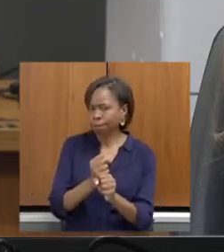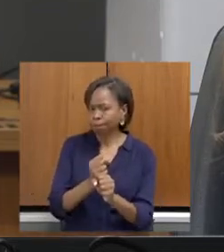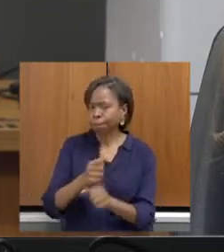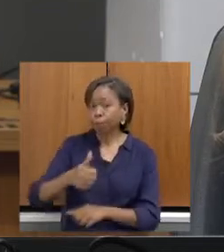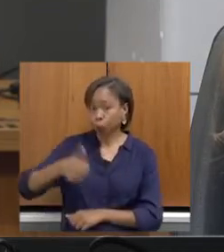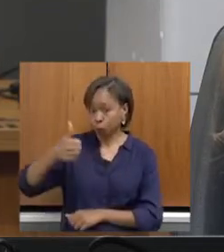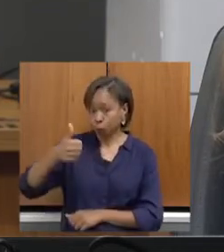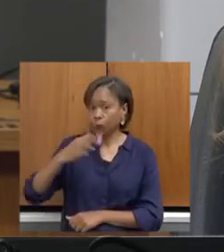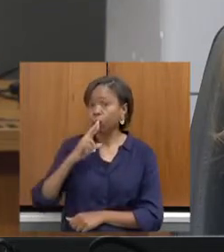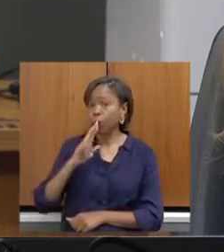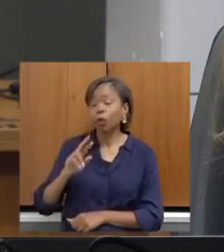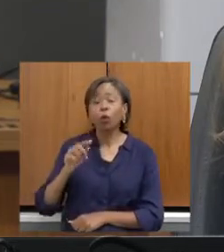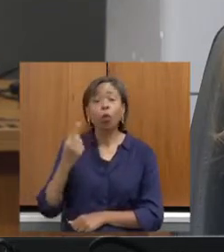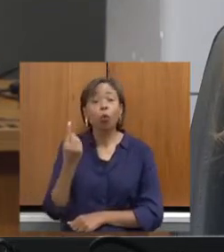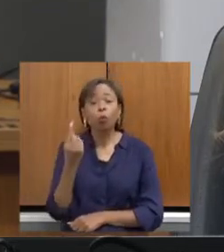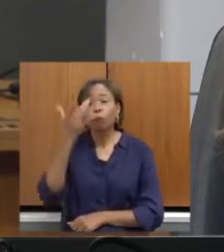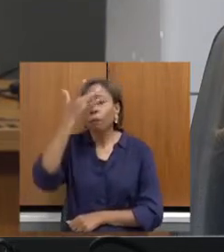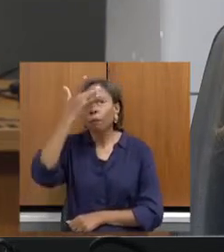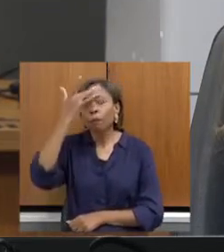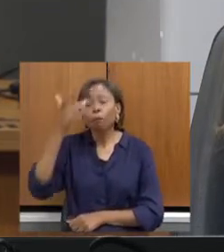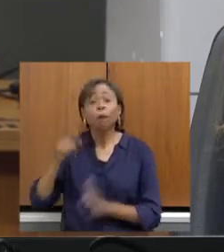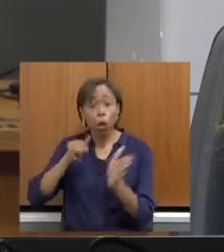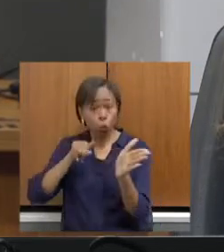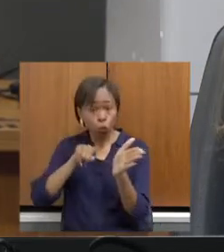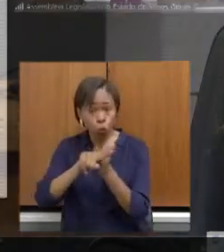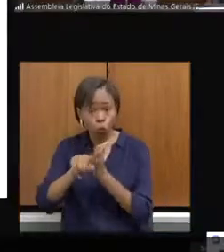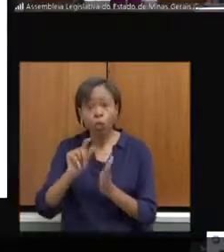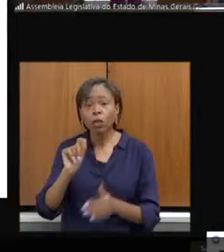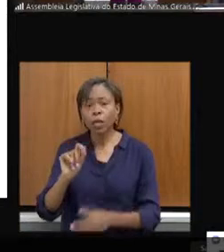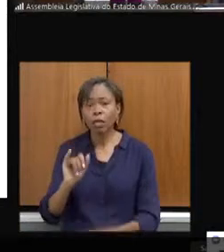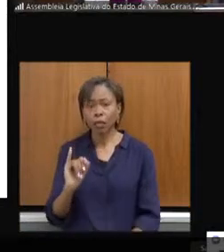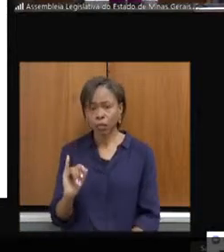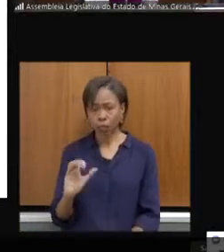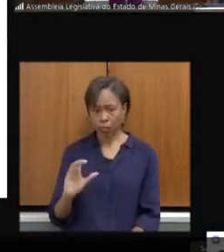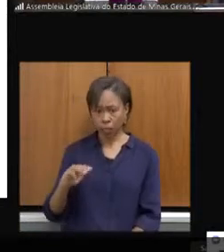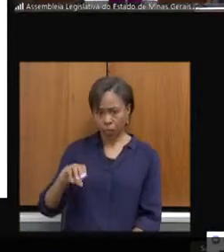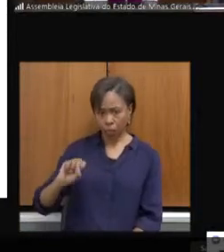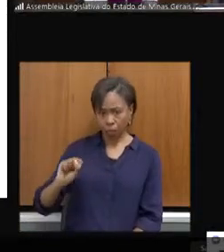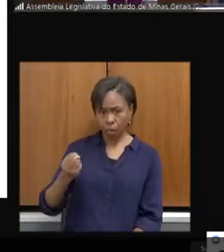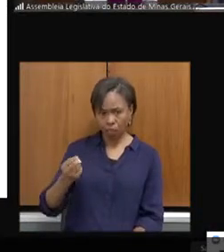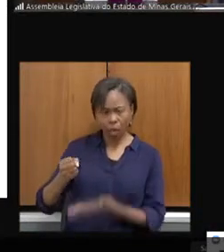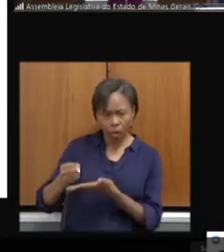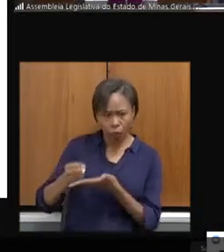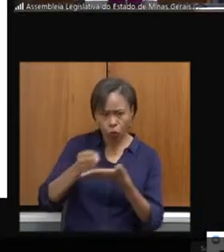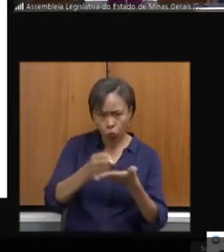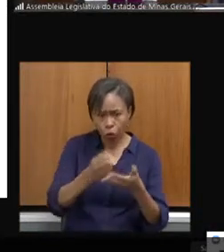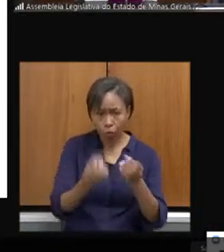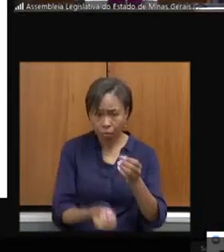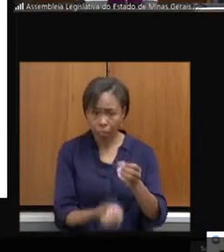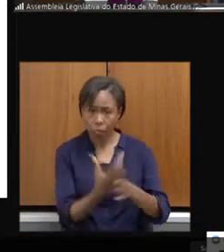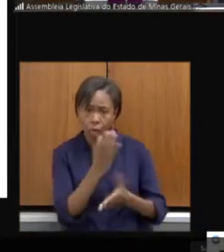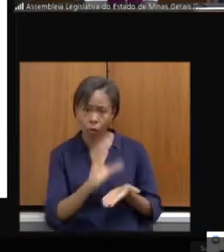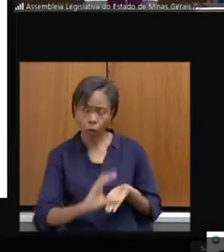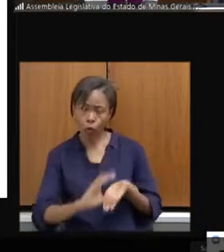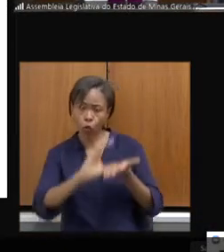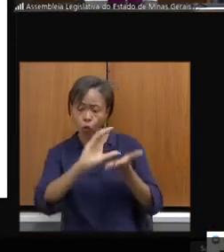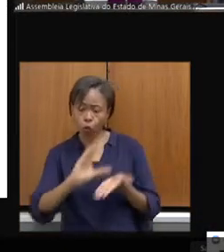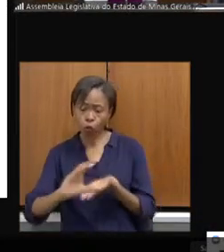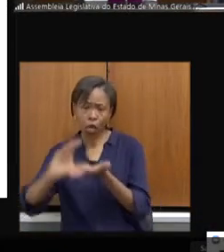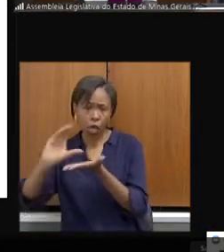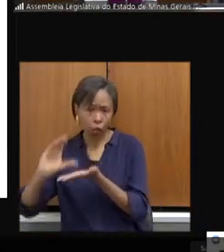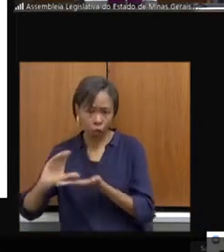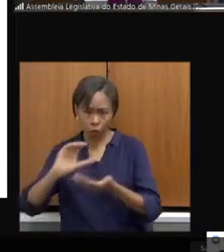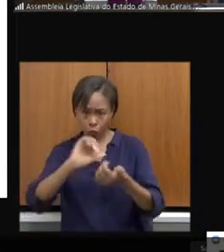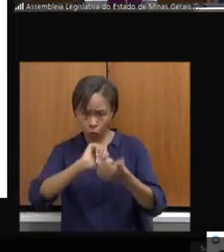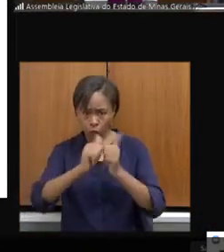e aqui uma das perguntas que nós tínhamos é, o ICMS esportivo contribuiu para a criação de conselhos municipais de